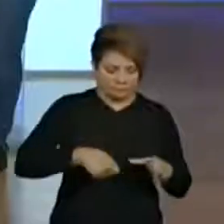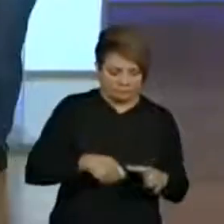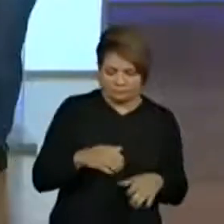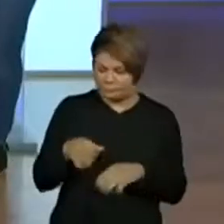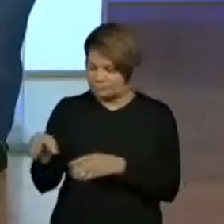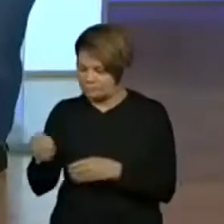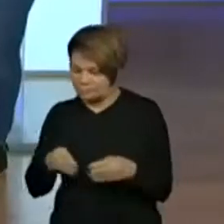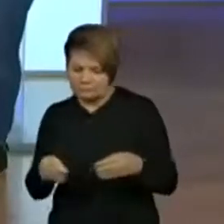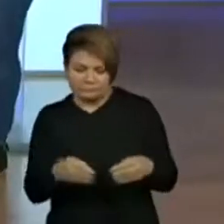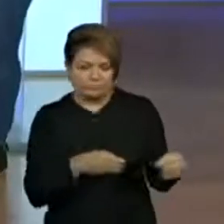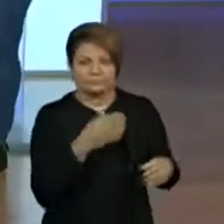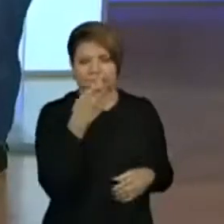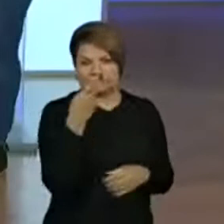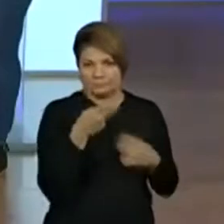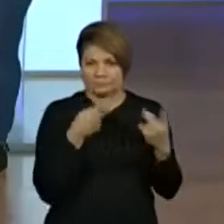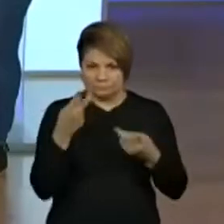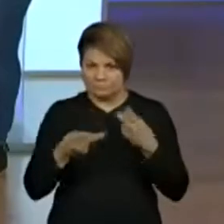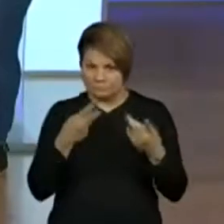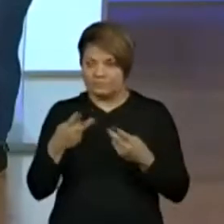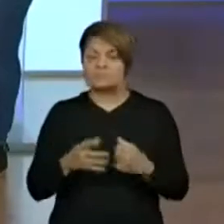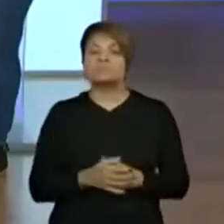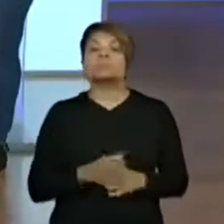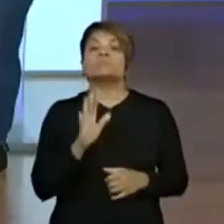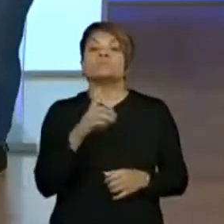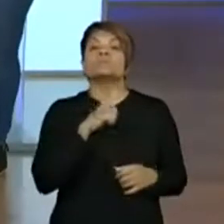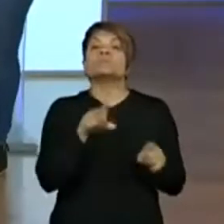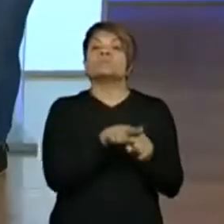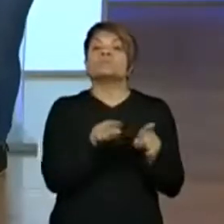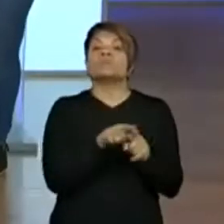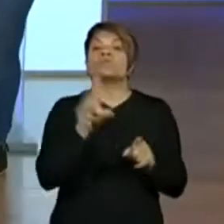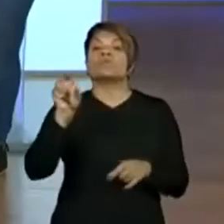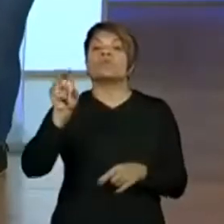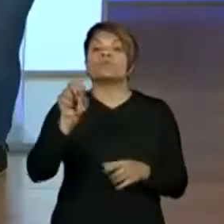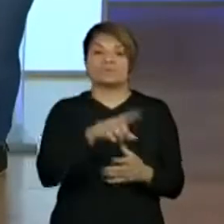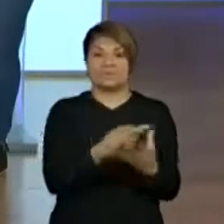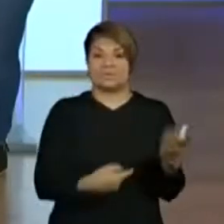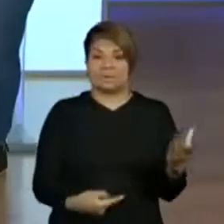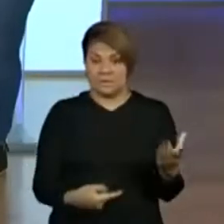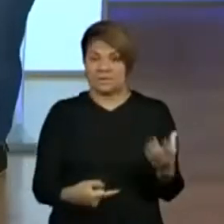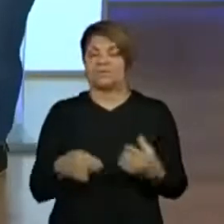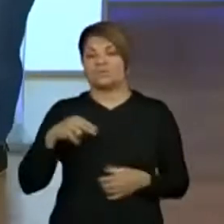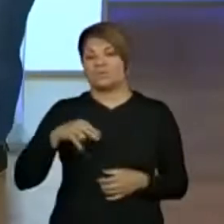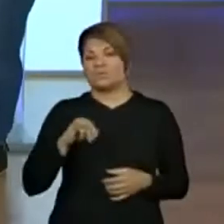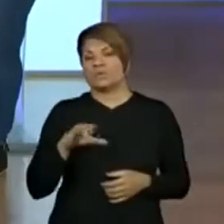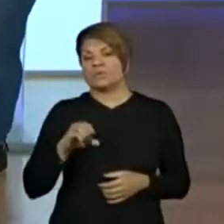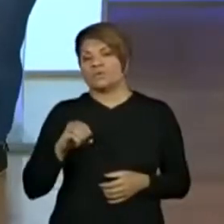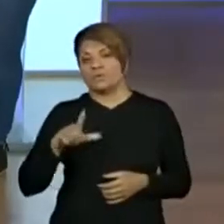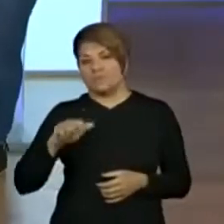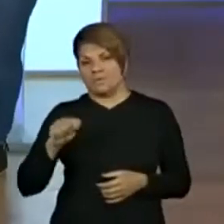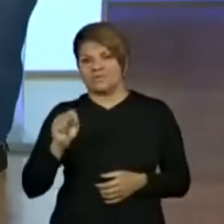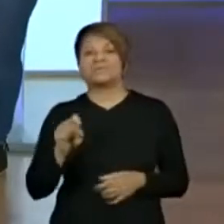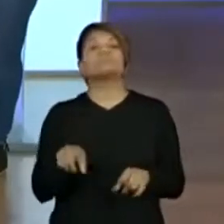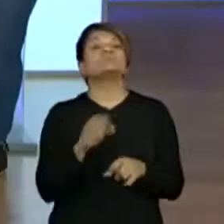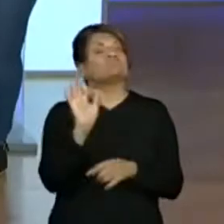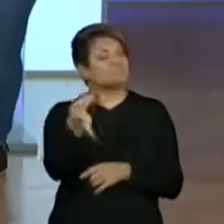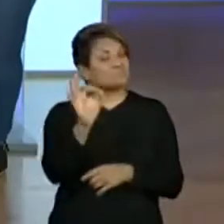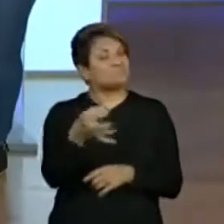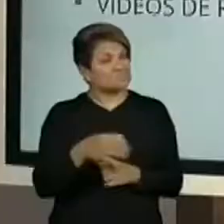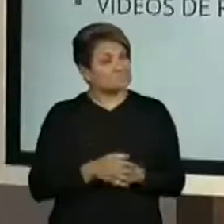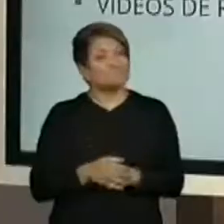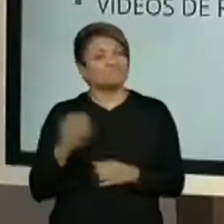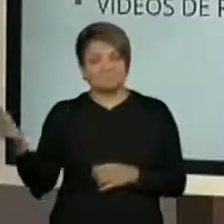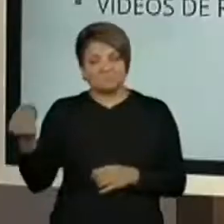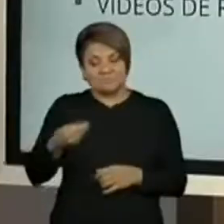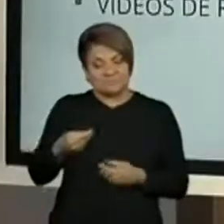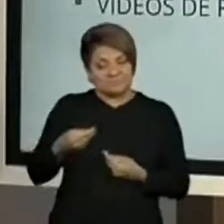falando. E o Nicolas falou o caderno da vovó. É isso mesmo, né? Nicolas. Muitas pessoas têm ali o caderninho que a vovó vai passando de mãe para